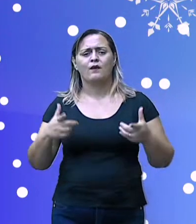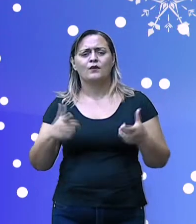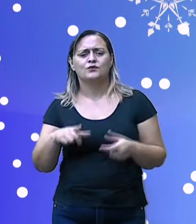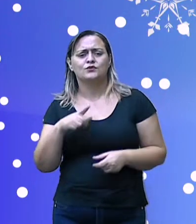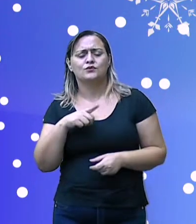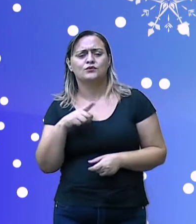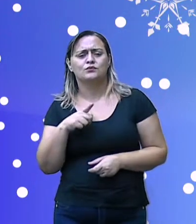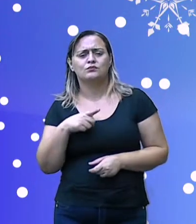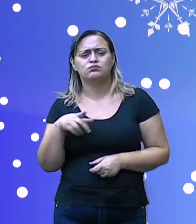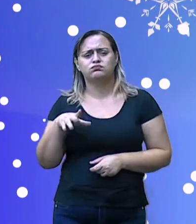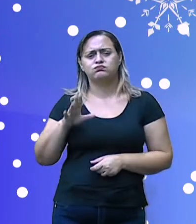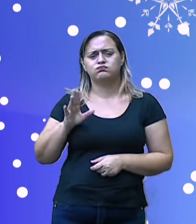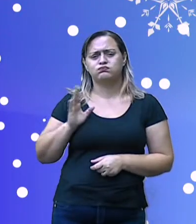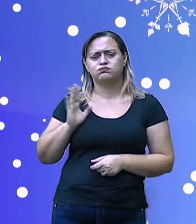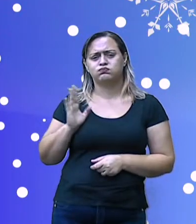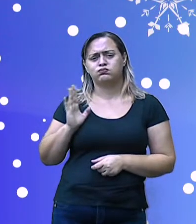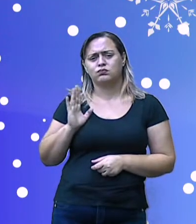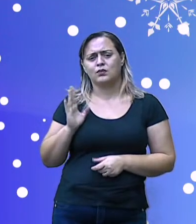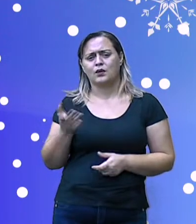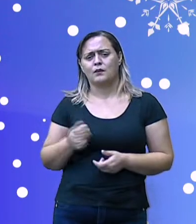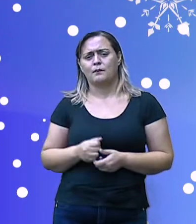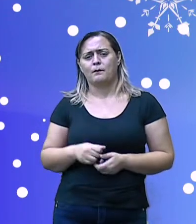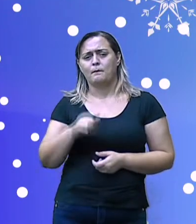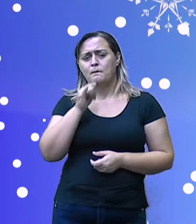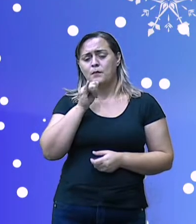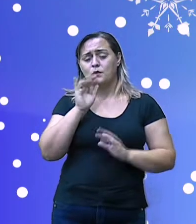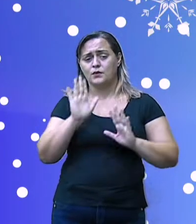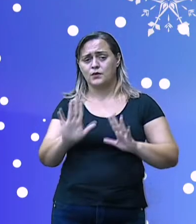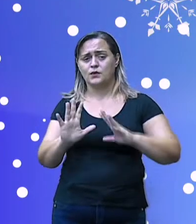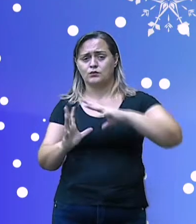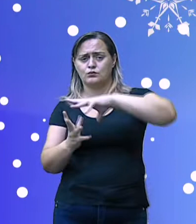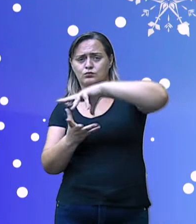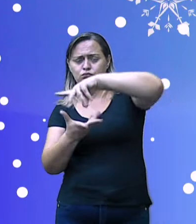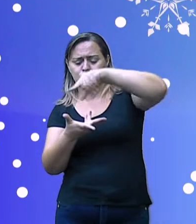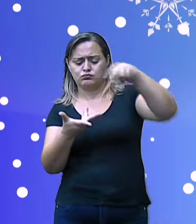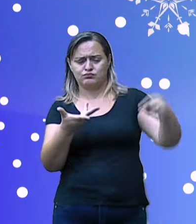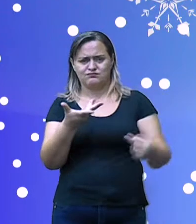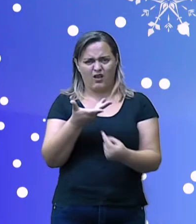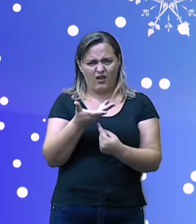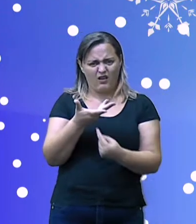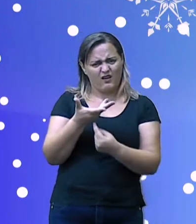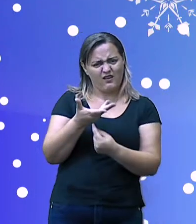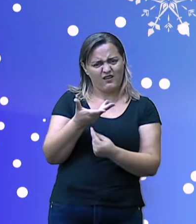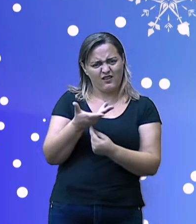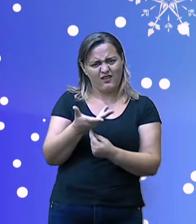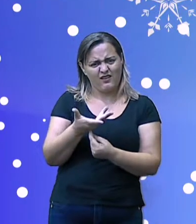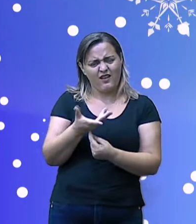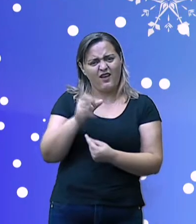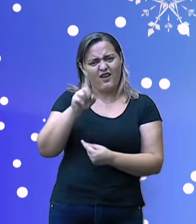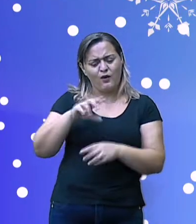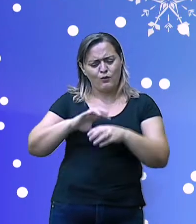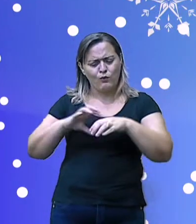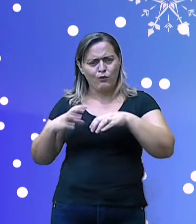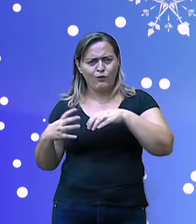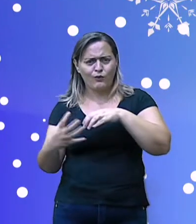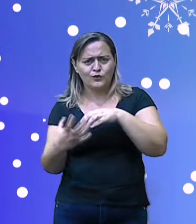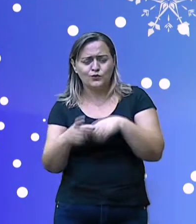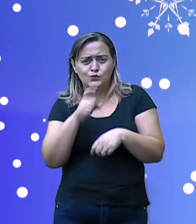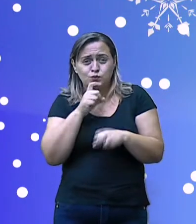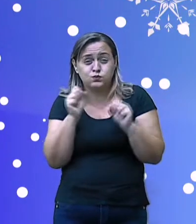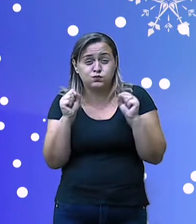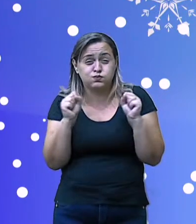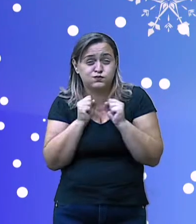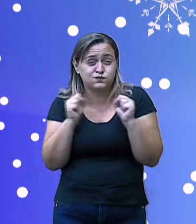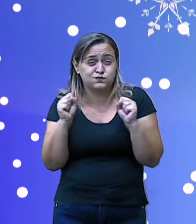naturais. A Antártida, no extremo sul da terra, é um continente gelado, sem